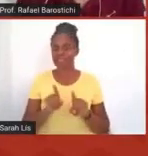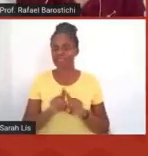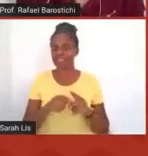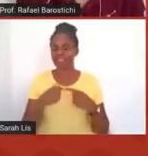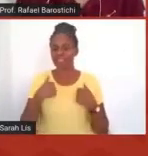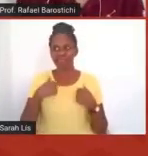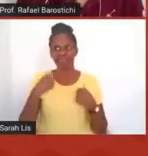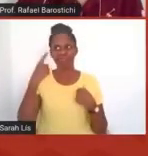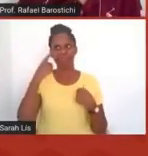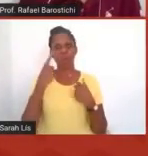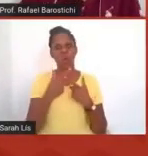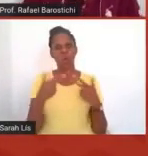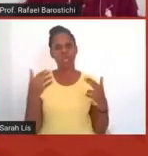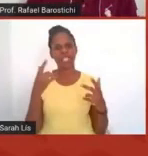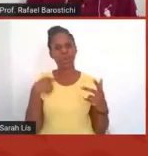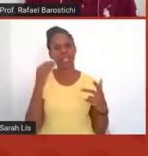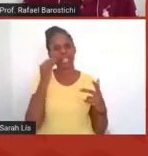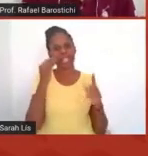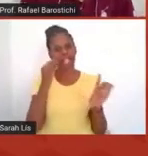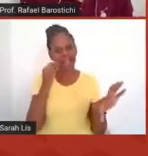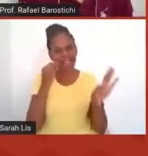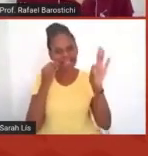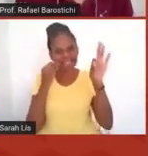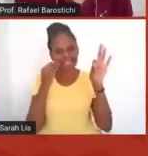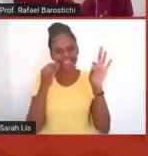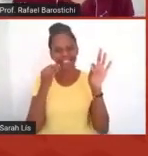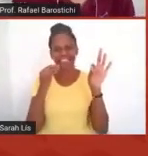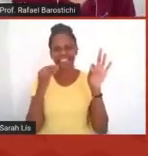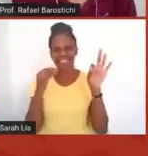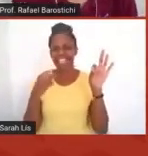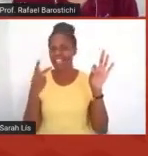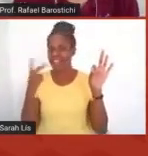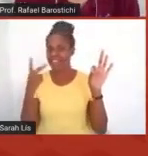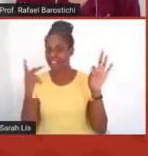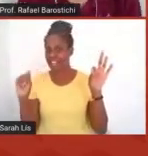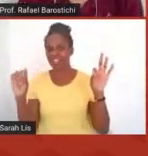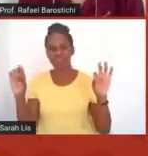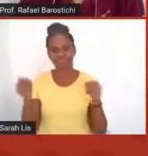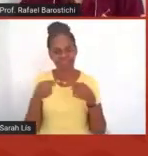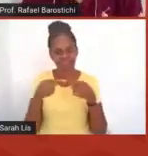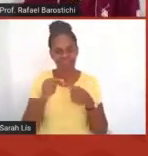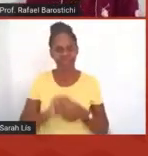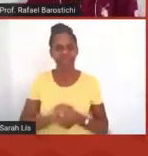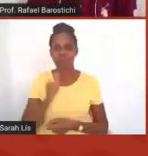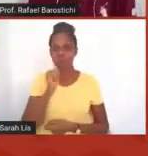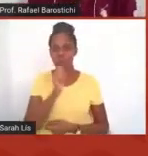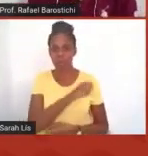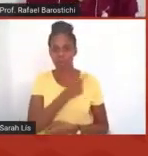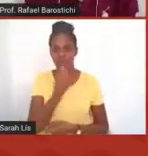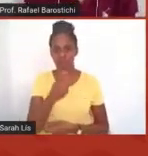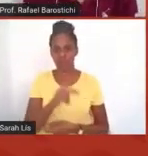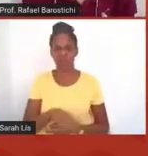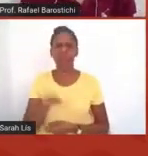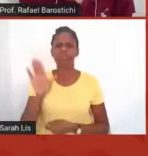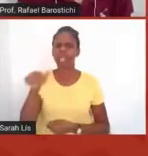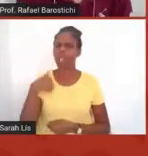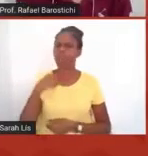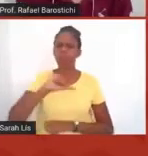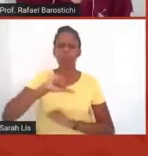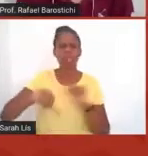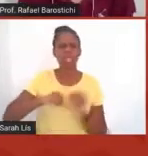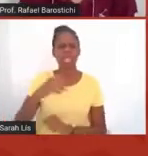pontos aqui que eu tentei destacar aqui na minha fala, então um aluno aqui disse assim, eu mudei a forma de estudar e de ver o processo,